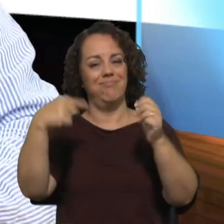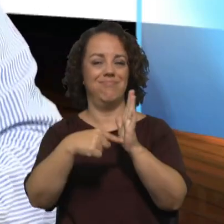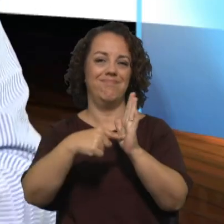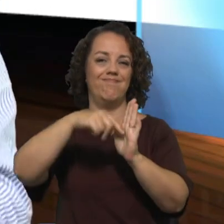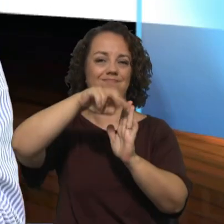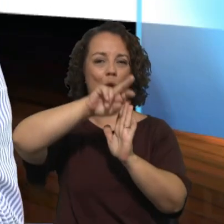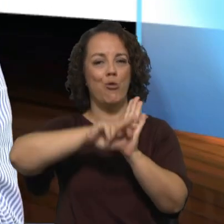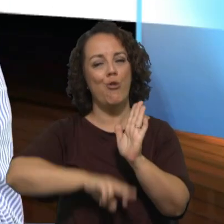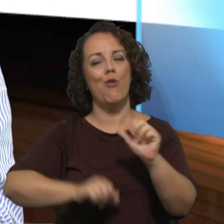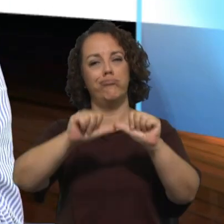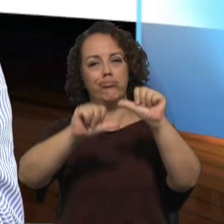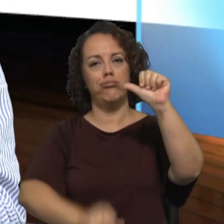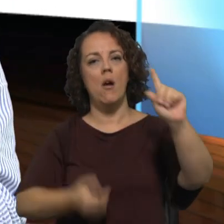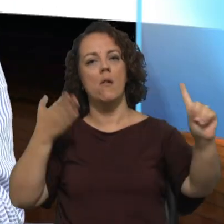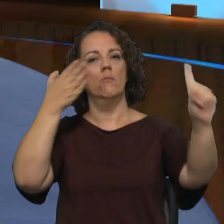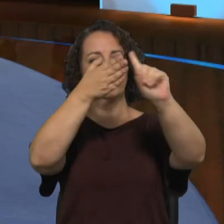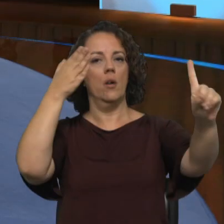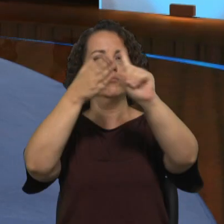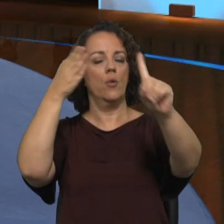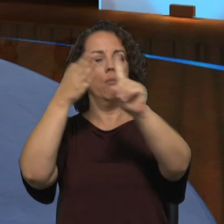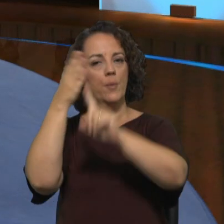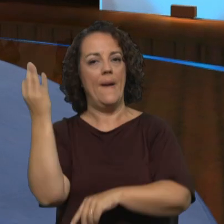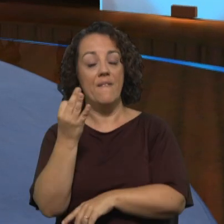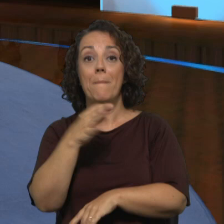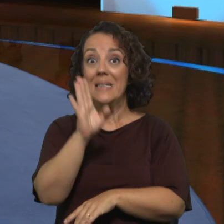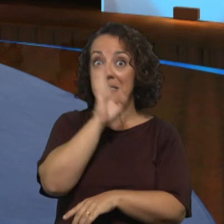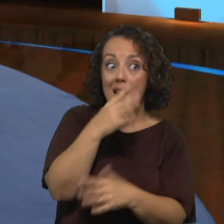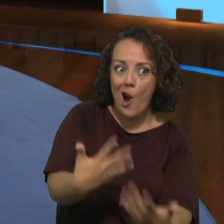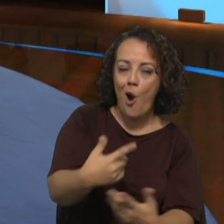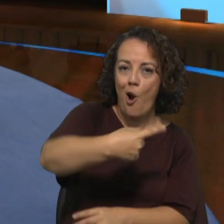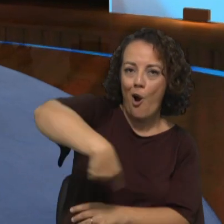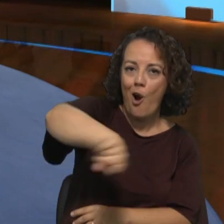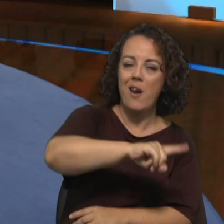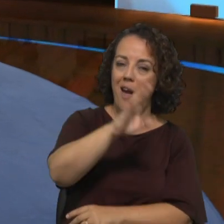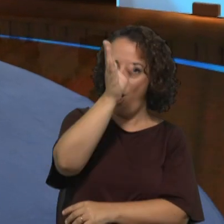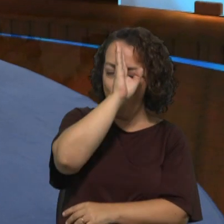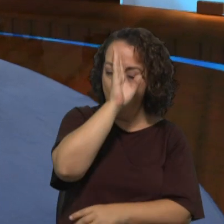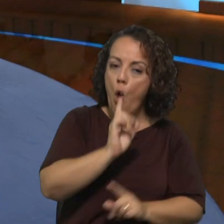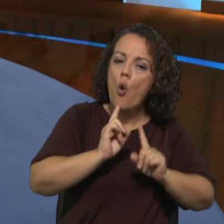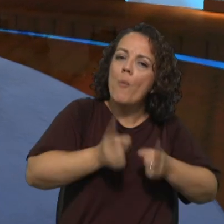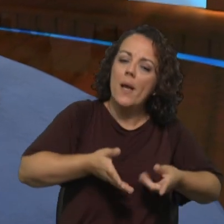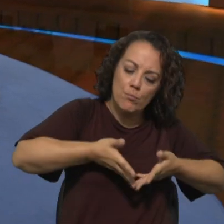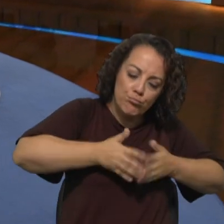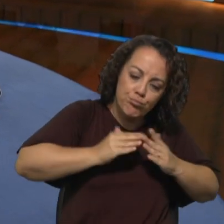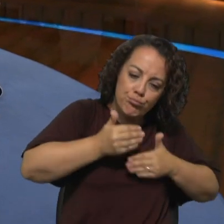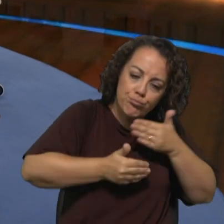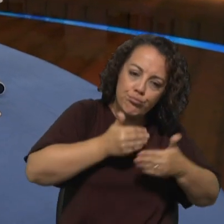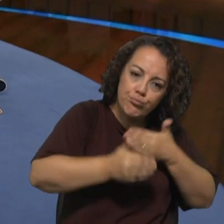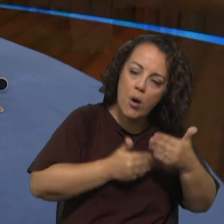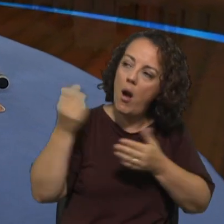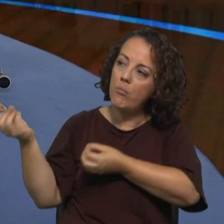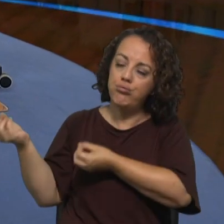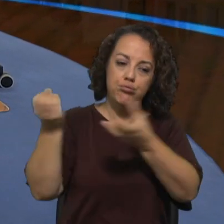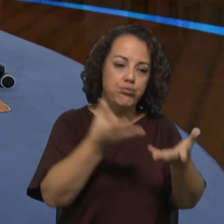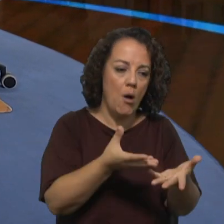começarem a mexer-se de uma maneira diferente já vai ser muito mais fácil que o que venha do Vaticano e que venha de indicação da parte do Papa seja aceito pelas comunidades